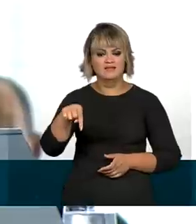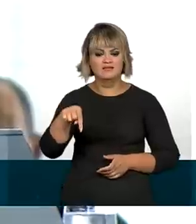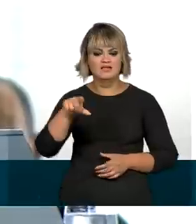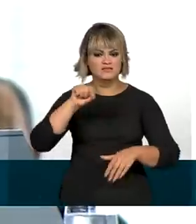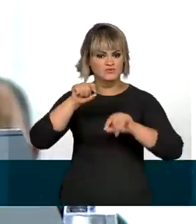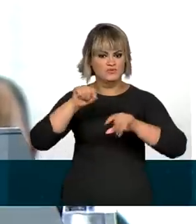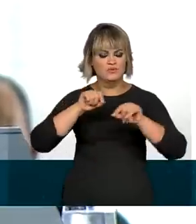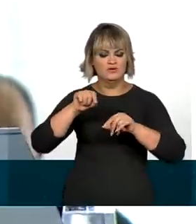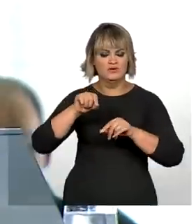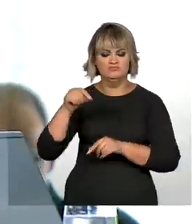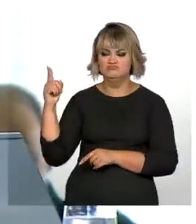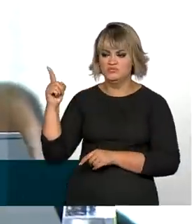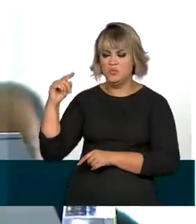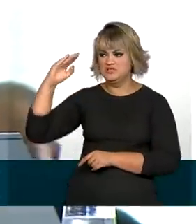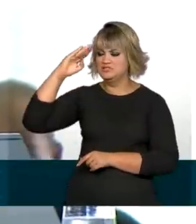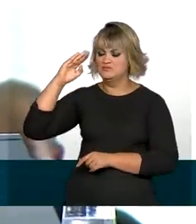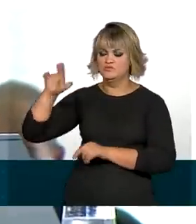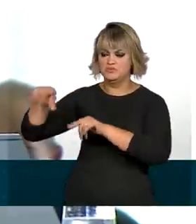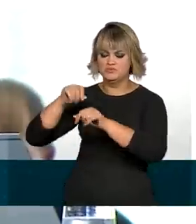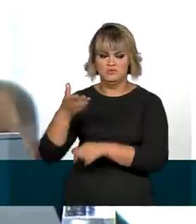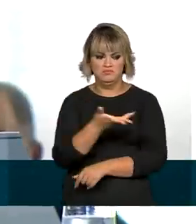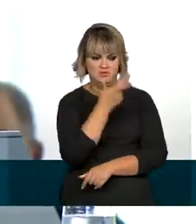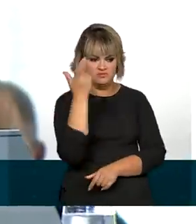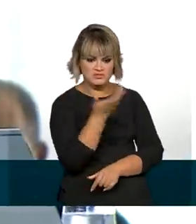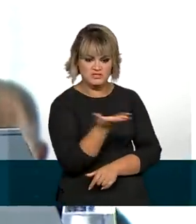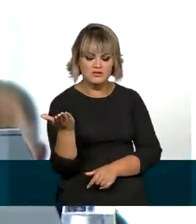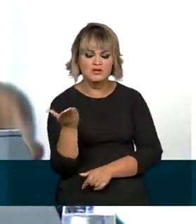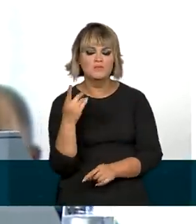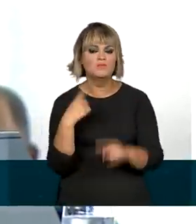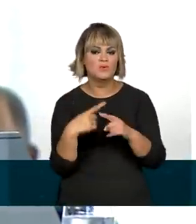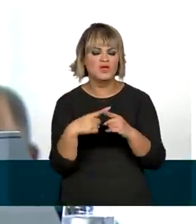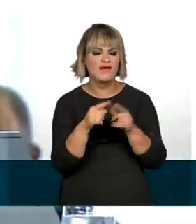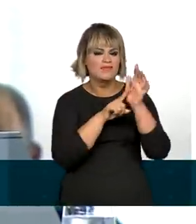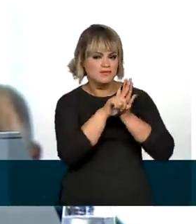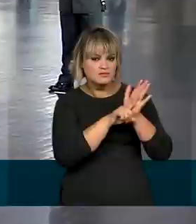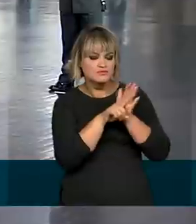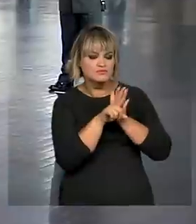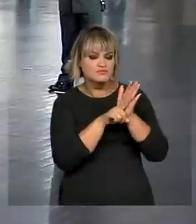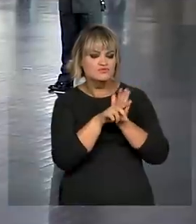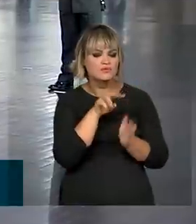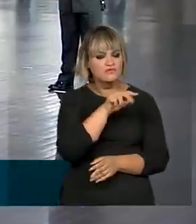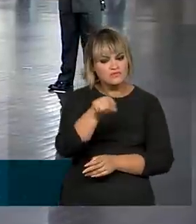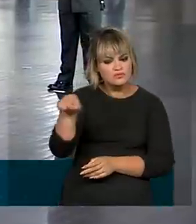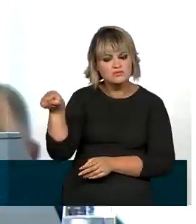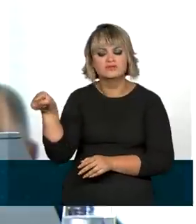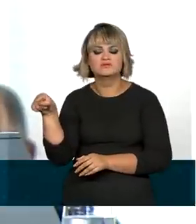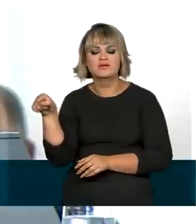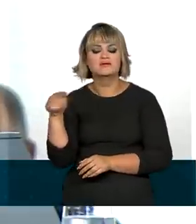feita pelo alto comando do Exército, é resultado de criterioso processo meritocrático,